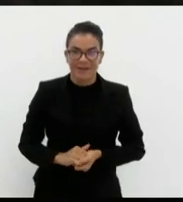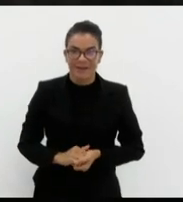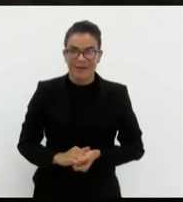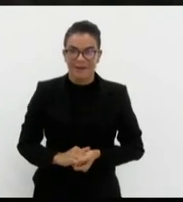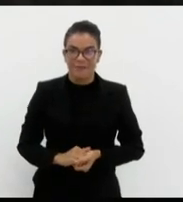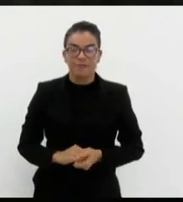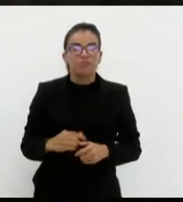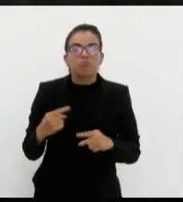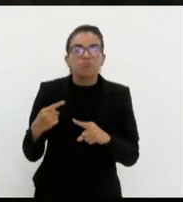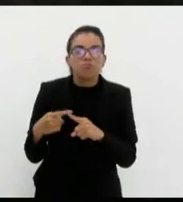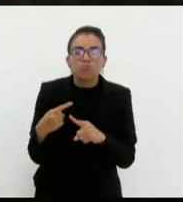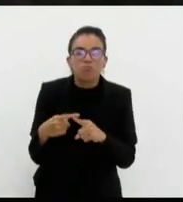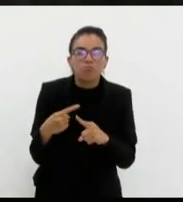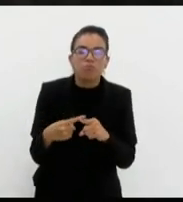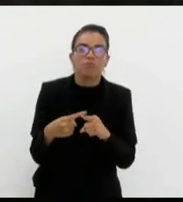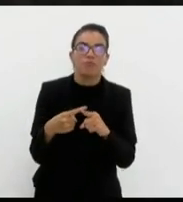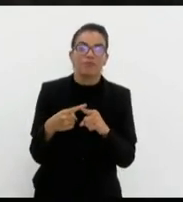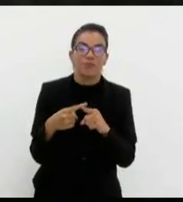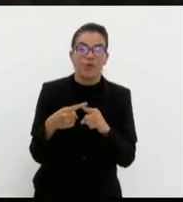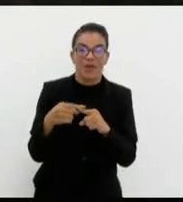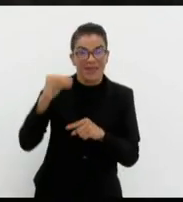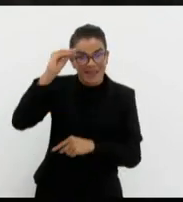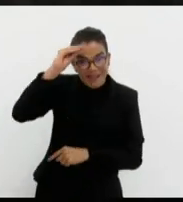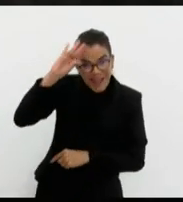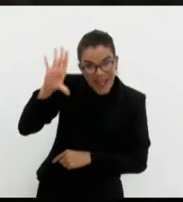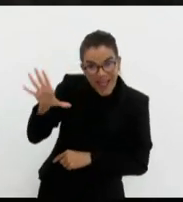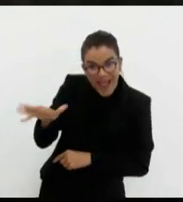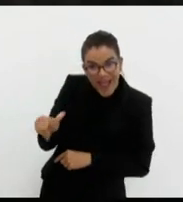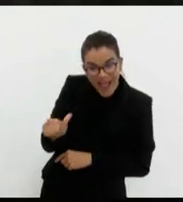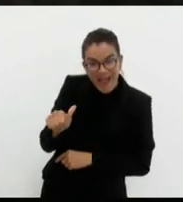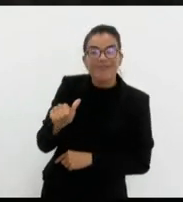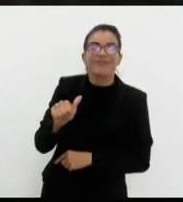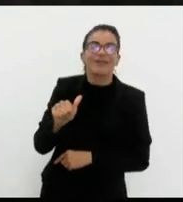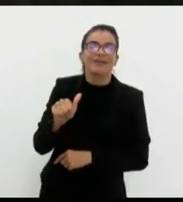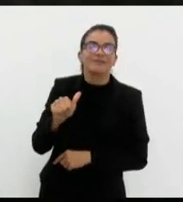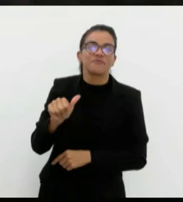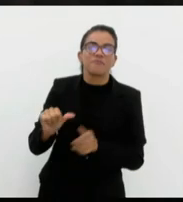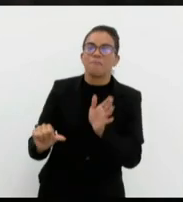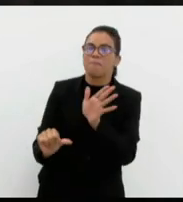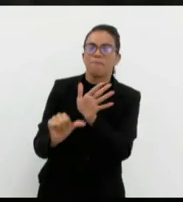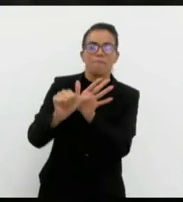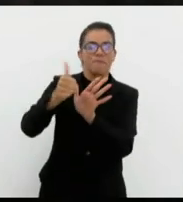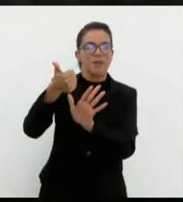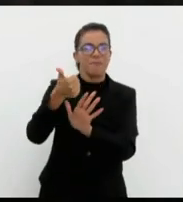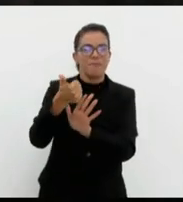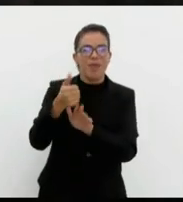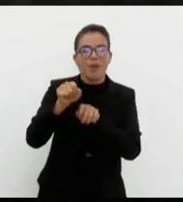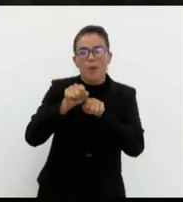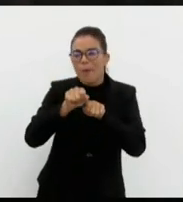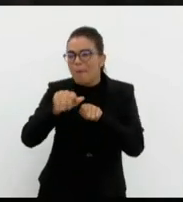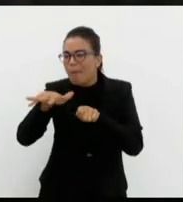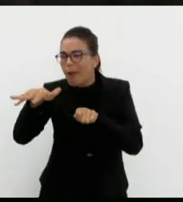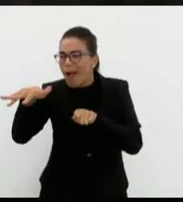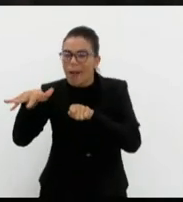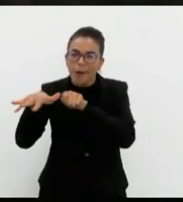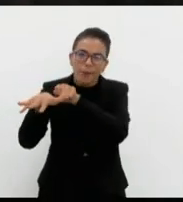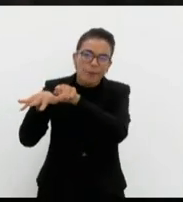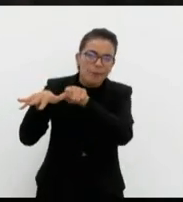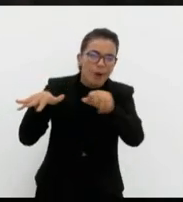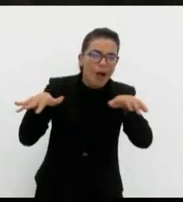Até porque, dali, é que saíram as migrações lentas e sucessivas